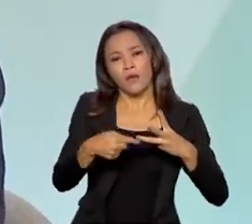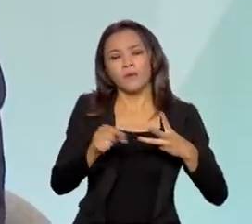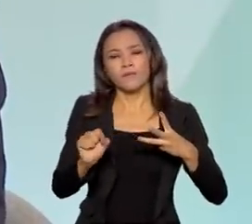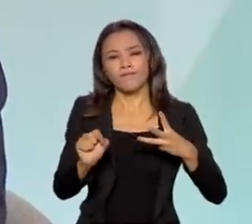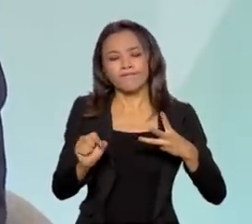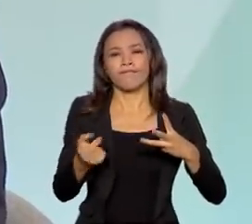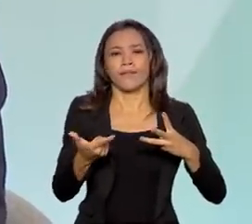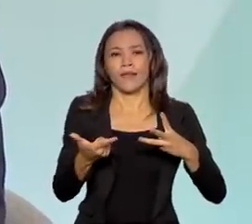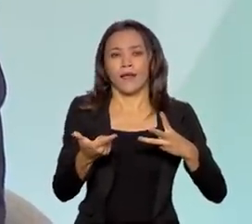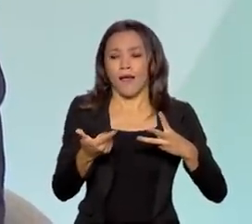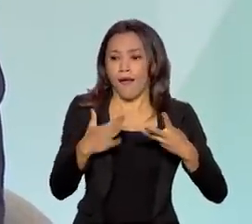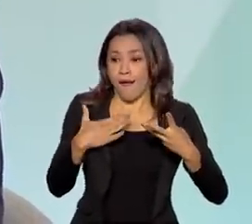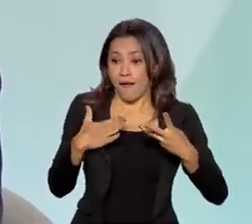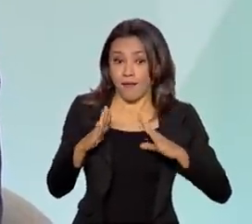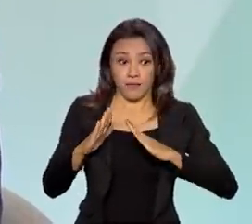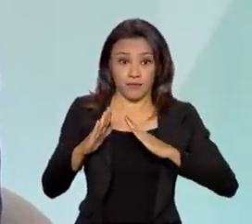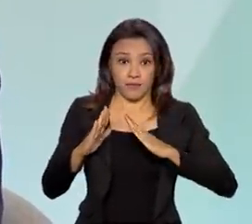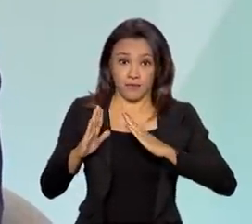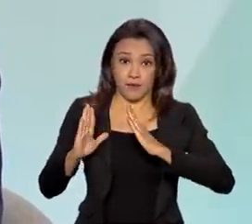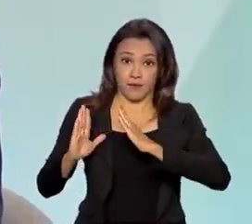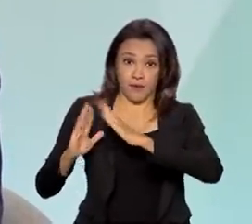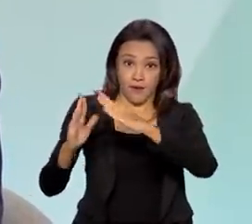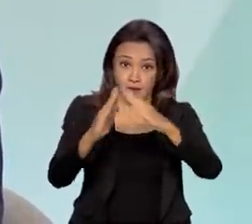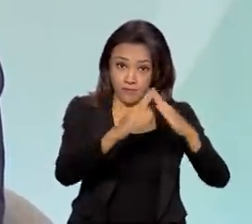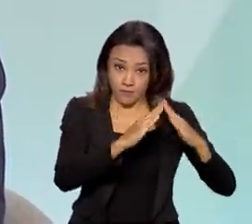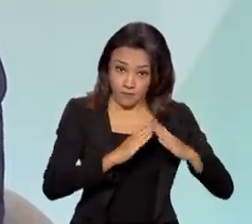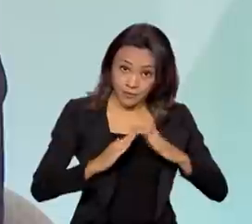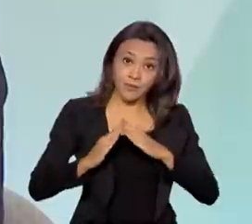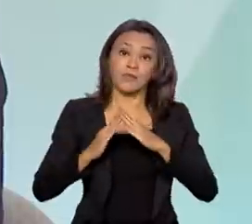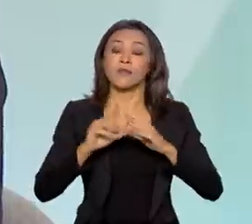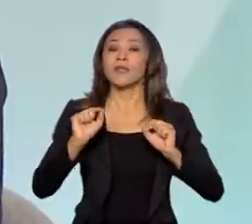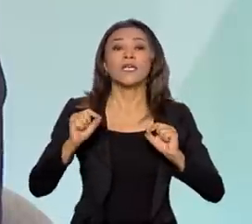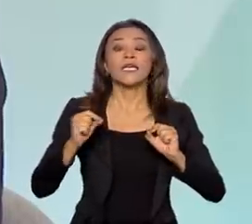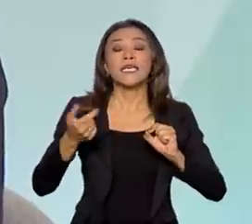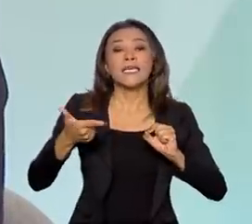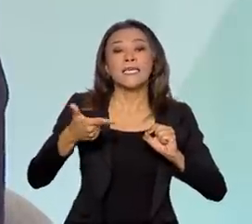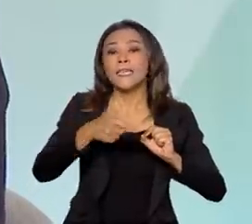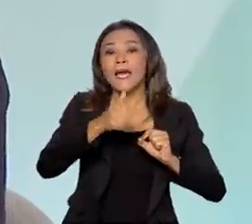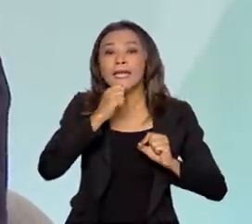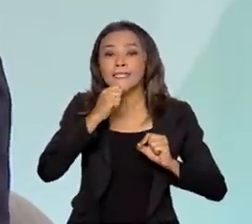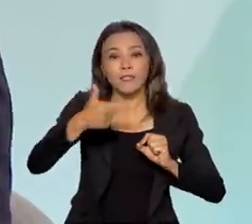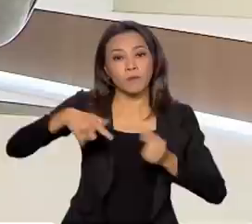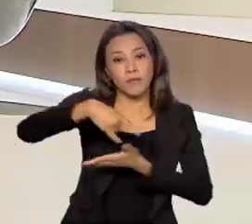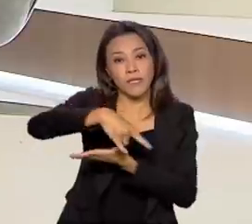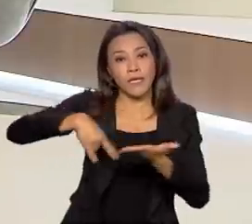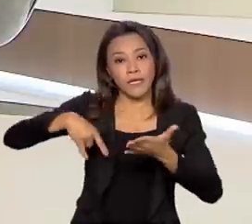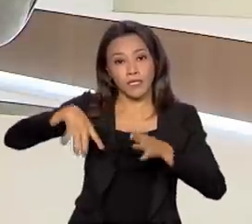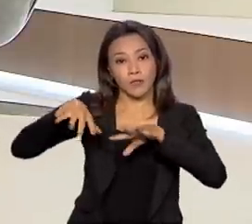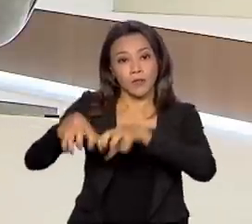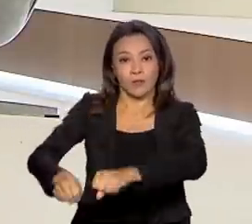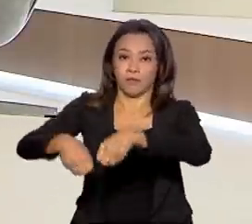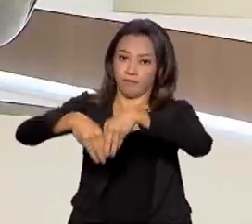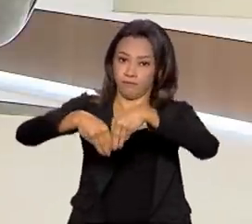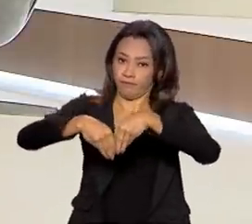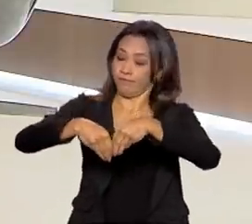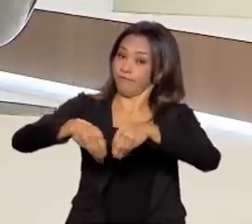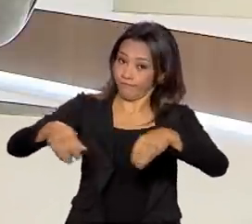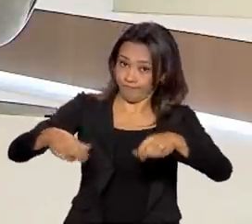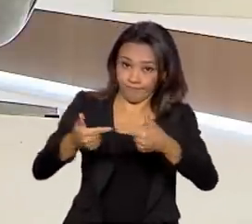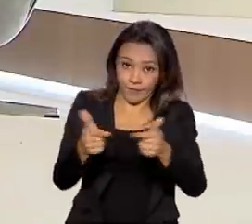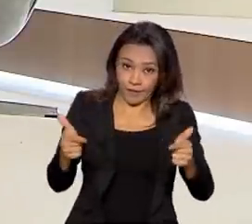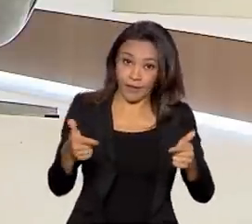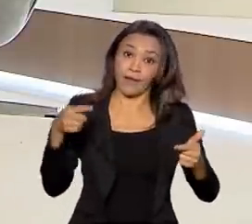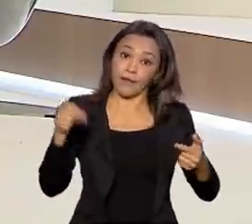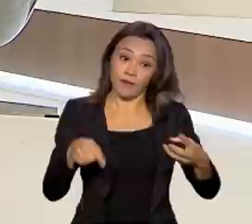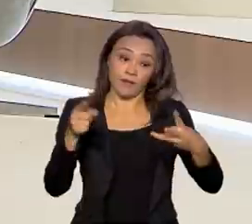unidades que estão inadequadas à moradia. Isto é o que são caracterizadas de forma